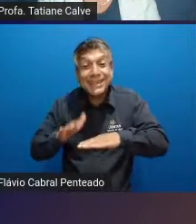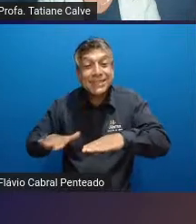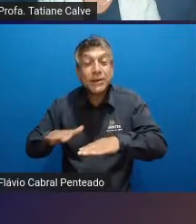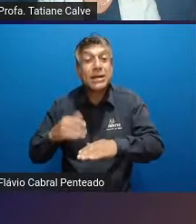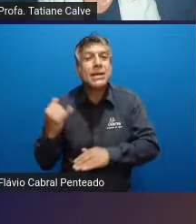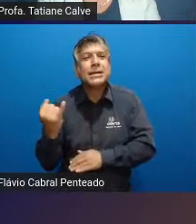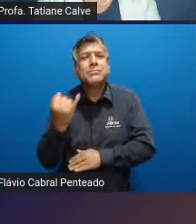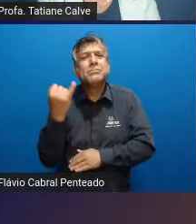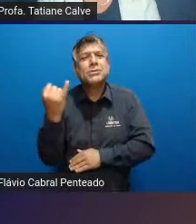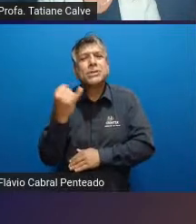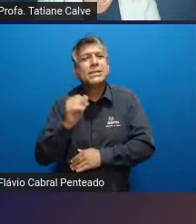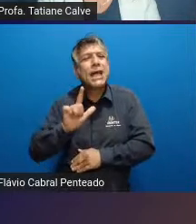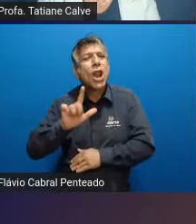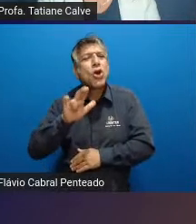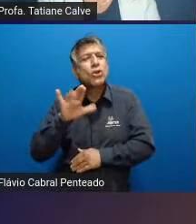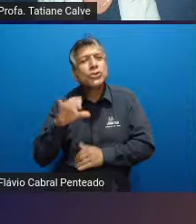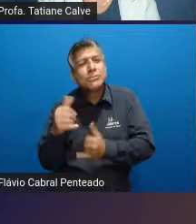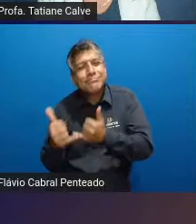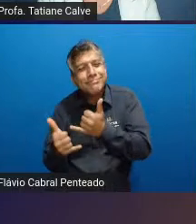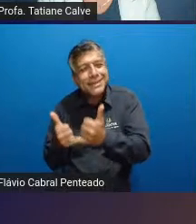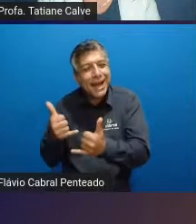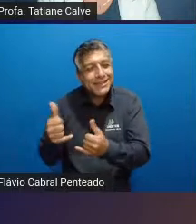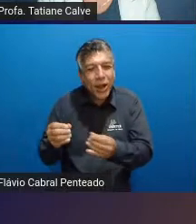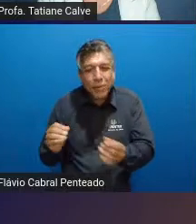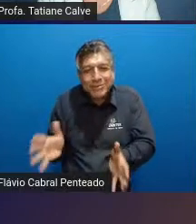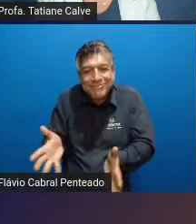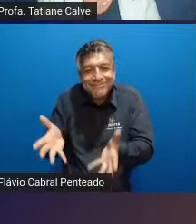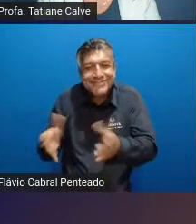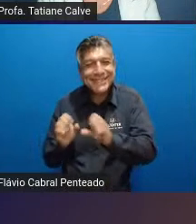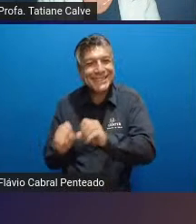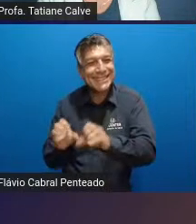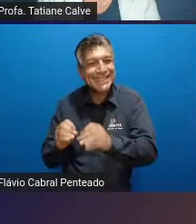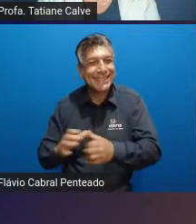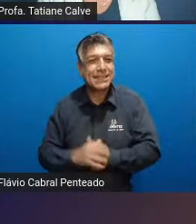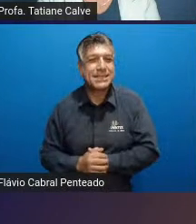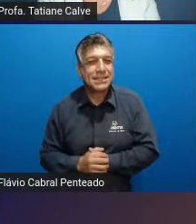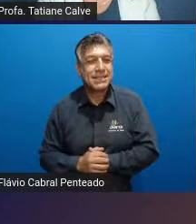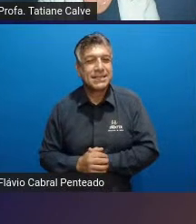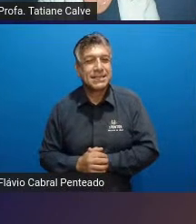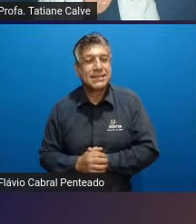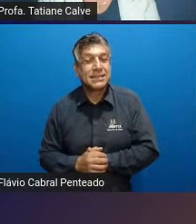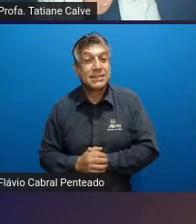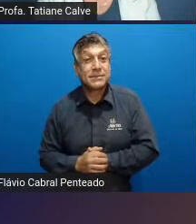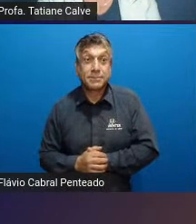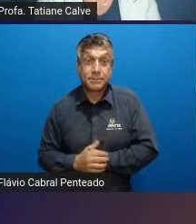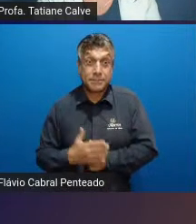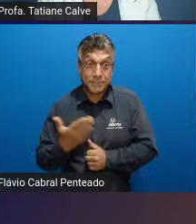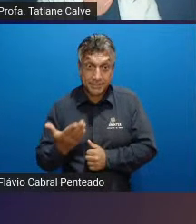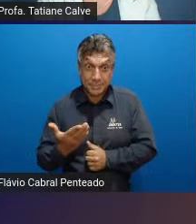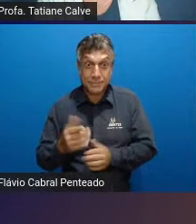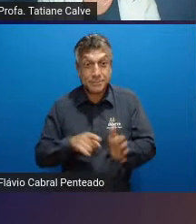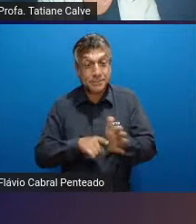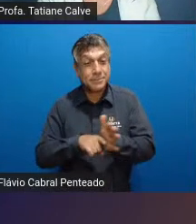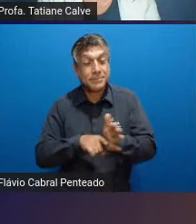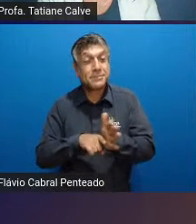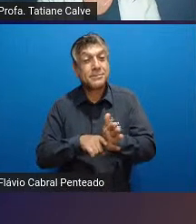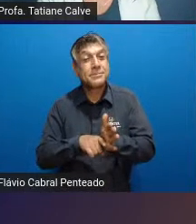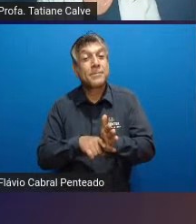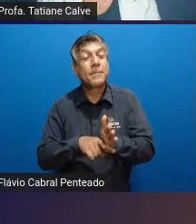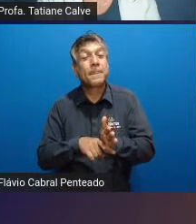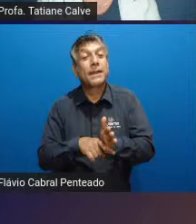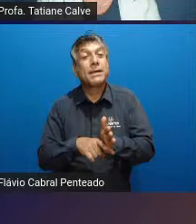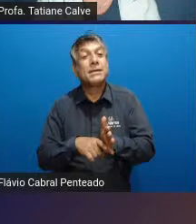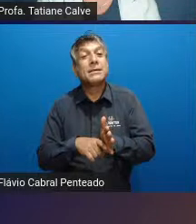lúdico nesse processo de ensino aprendizagem então a pesquisa realizada foi de